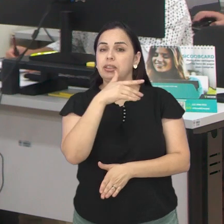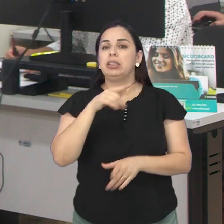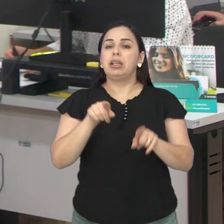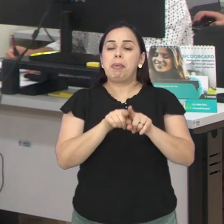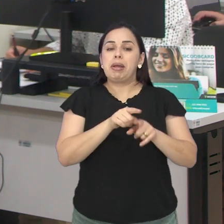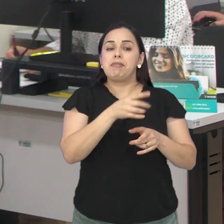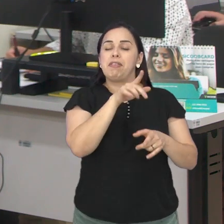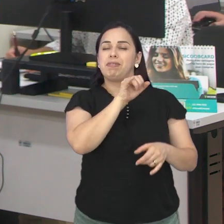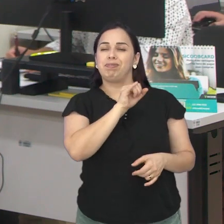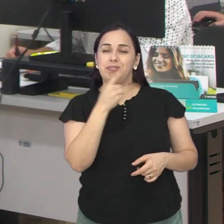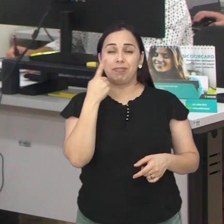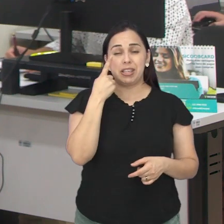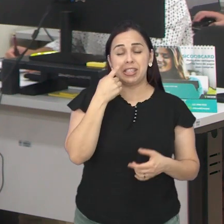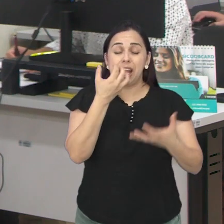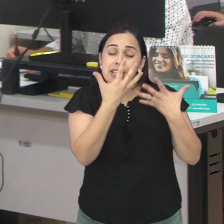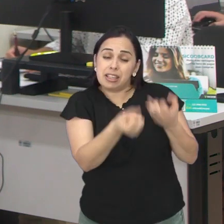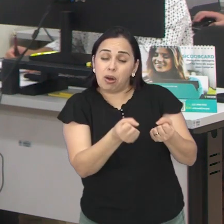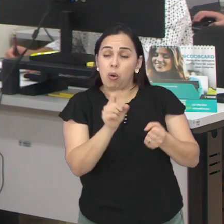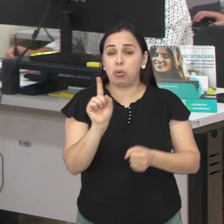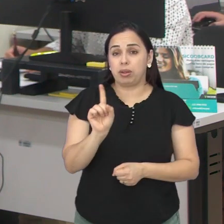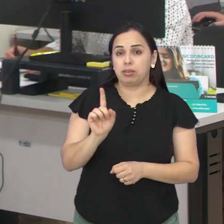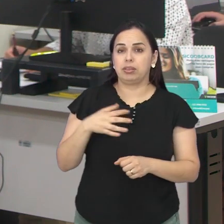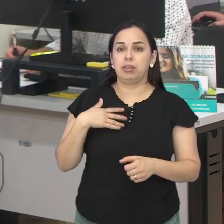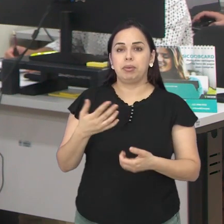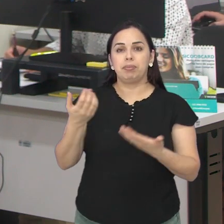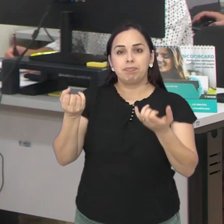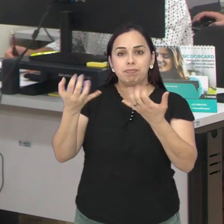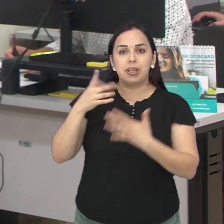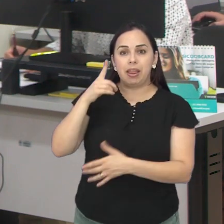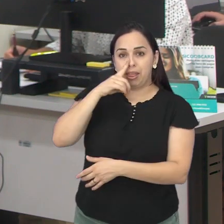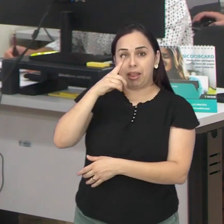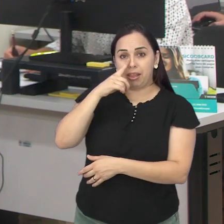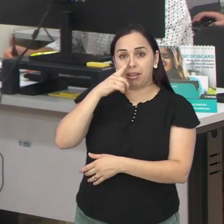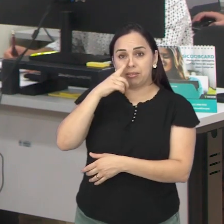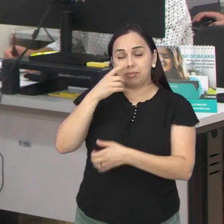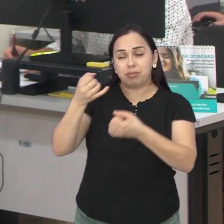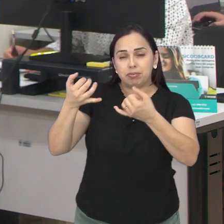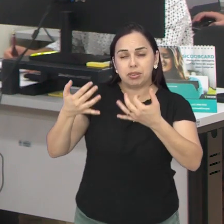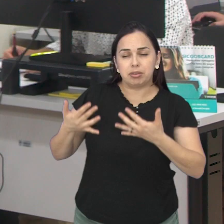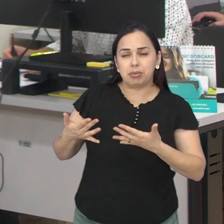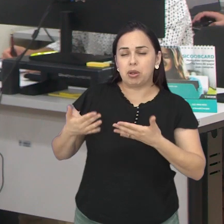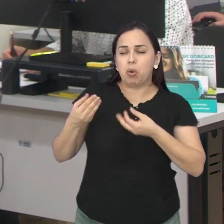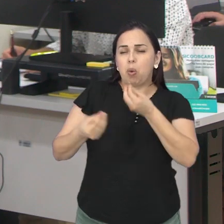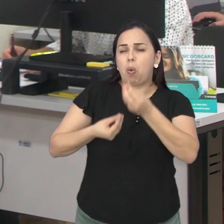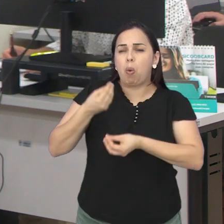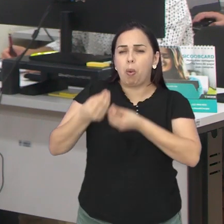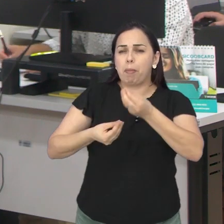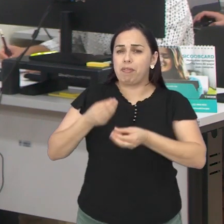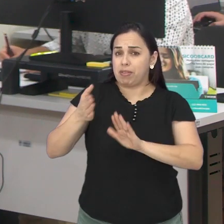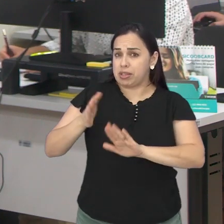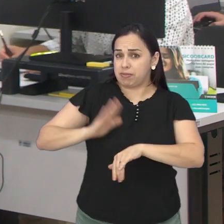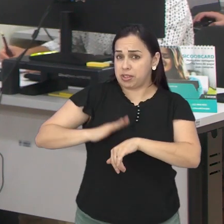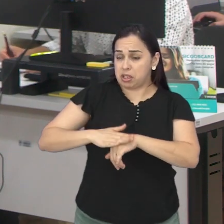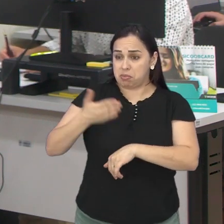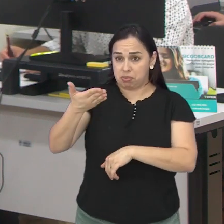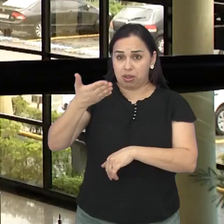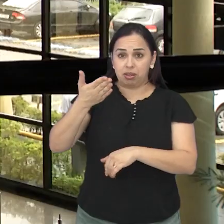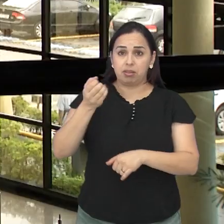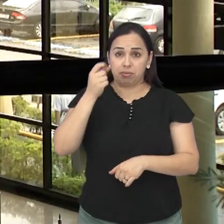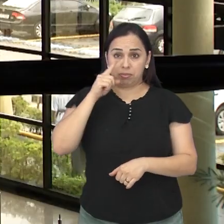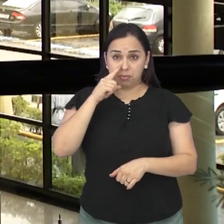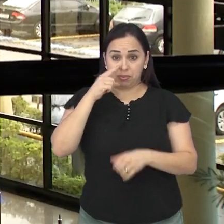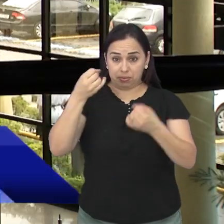E para ajudar a gente nesse processo, nós vamos chamar a repórter Daniela Rivas, que vai contar qual é esse passo a passo. Dani, é com você.